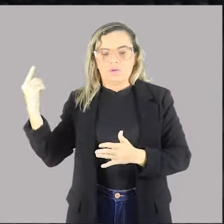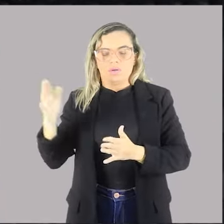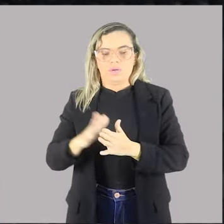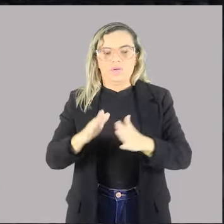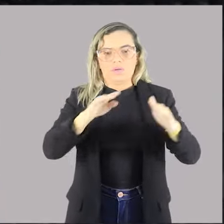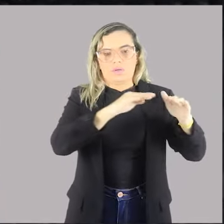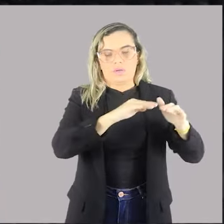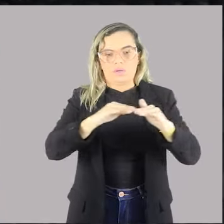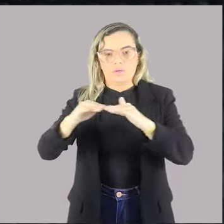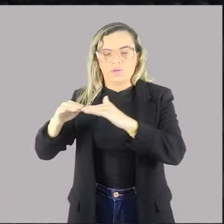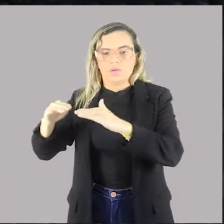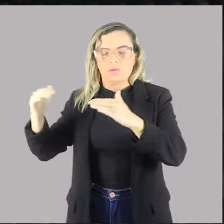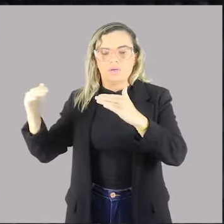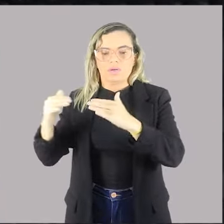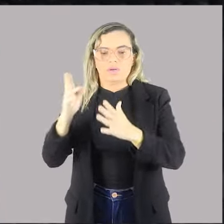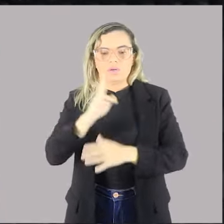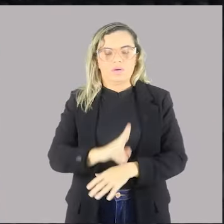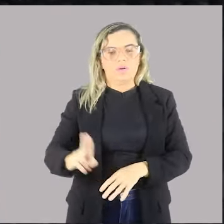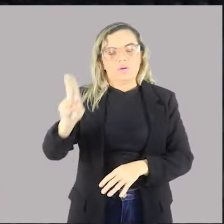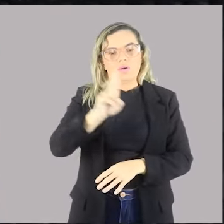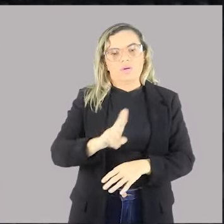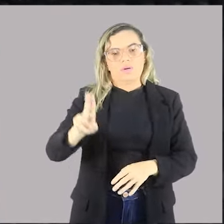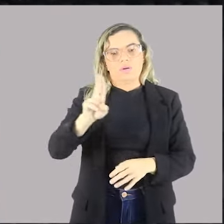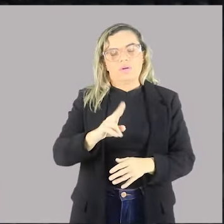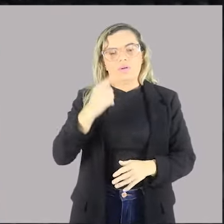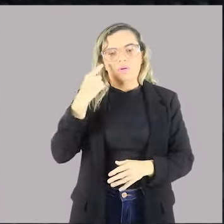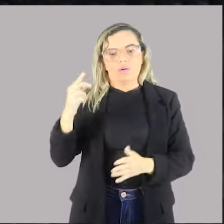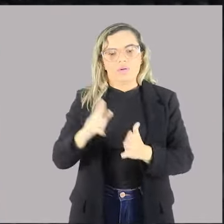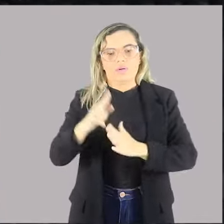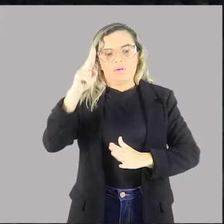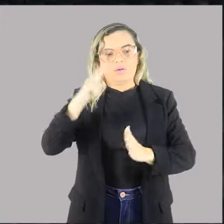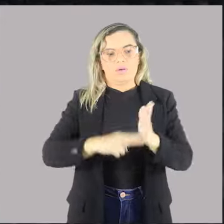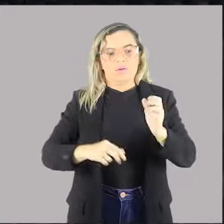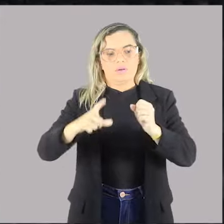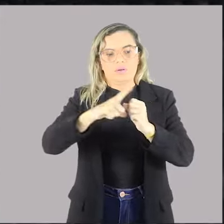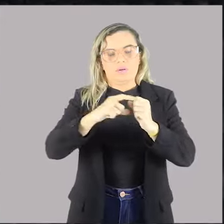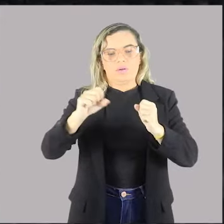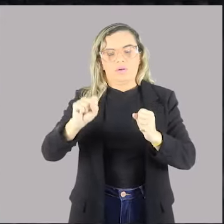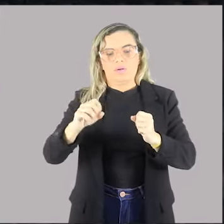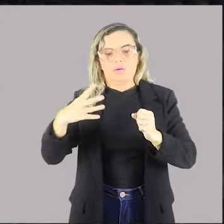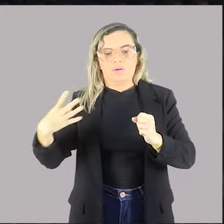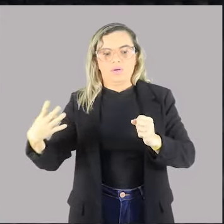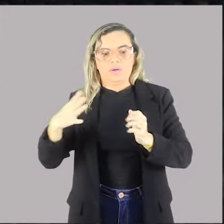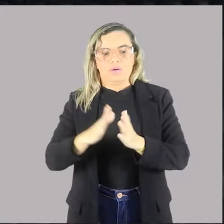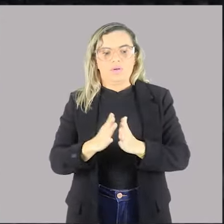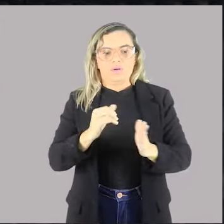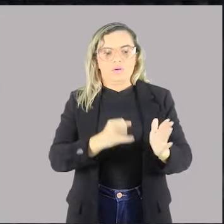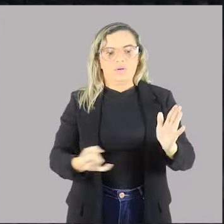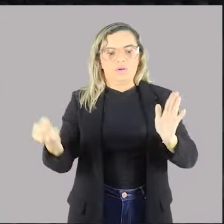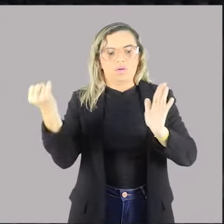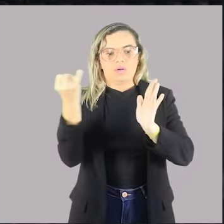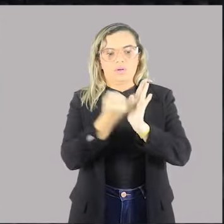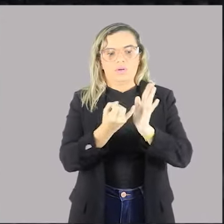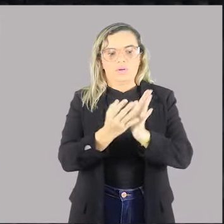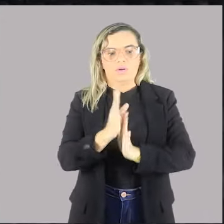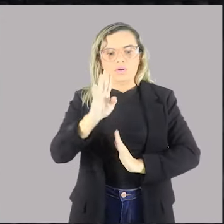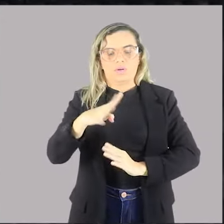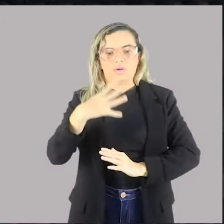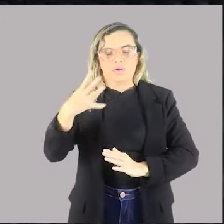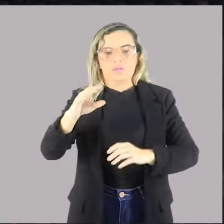simetricamente se aplica essa norma do artigo 84, inciso 4º da nossa Constituição.